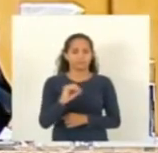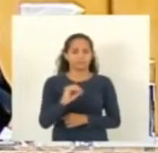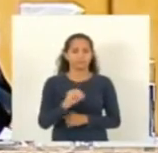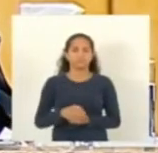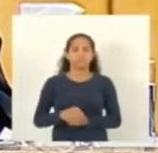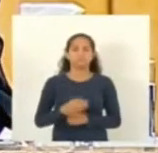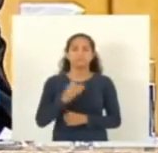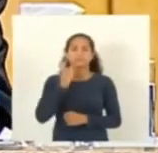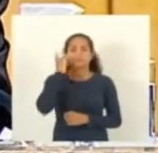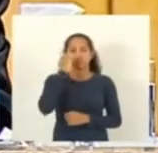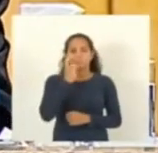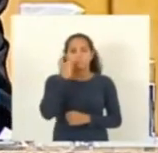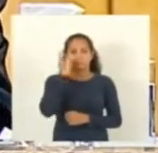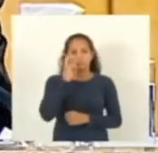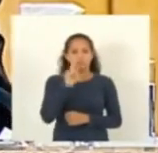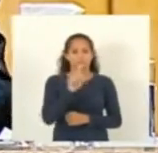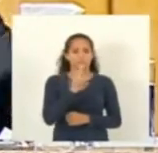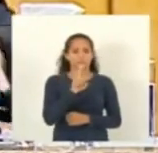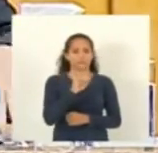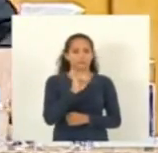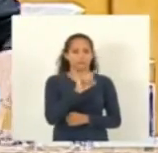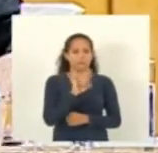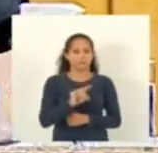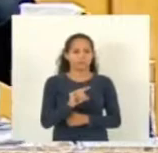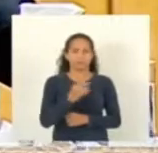deputado Luiz Durão